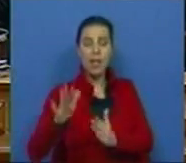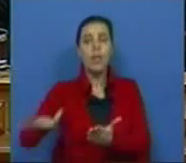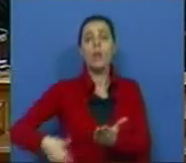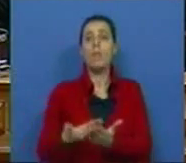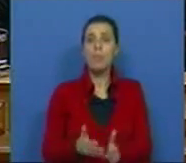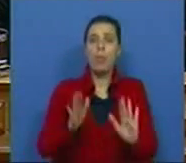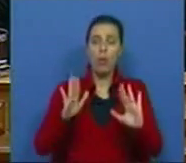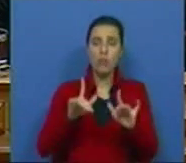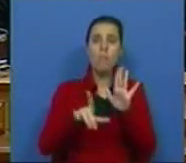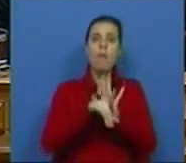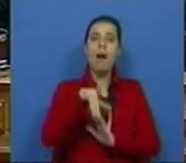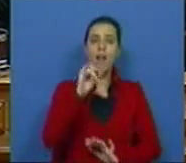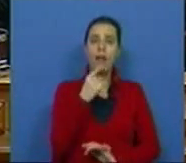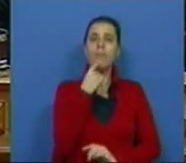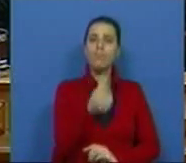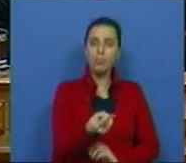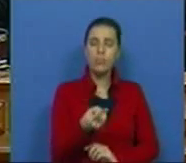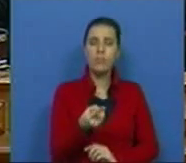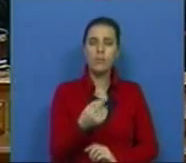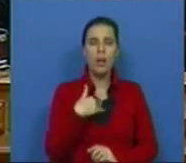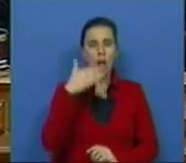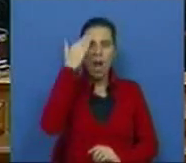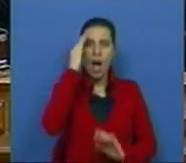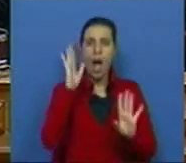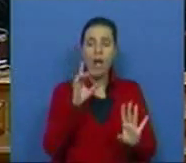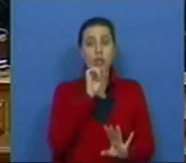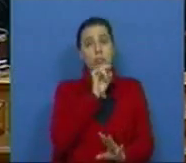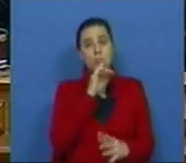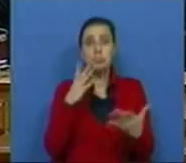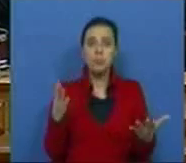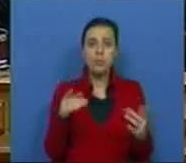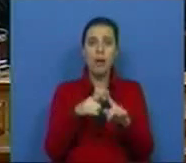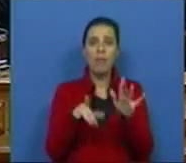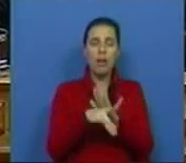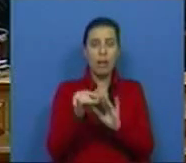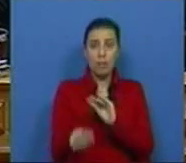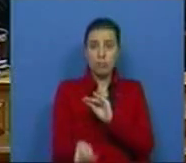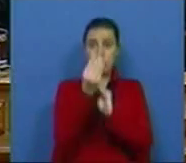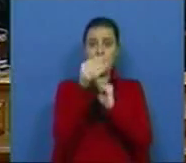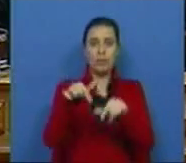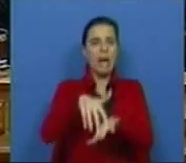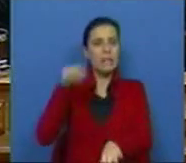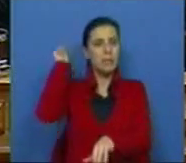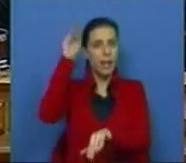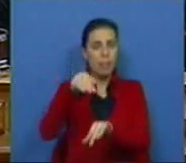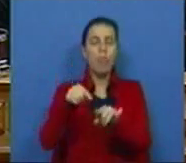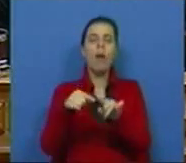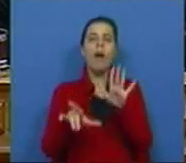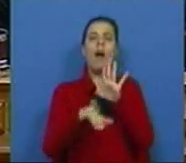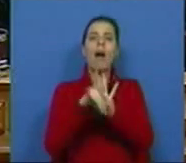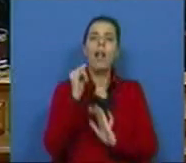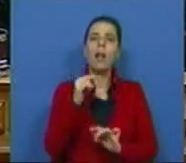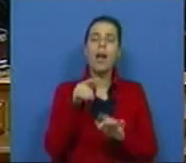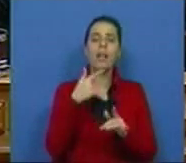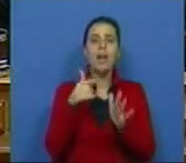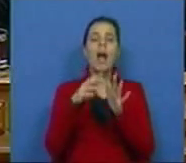Propôs o seguinte. Uma lei que diz, que eu acho que até é provável que seja uma lei inédita nesta Assembleia, uma lei em que a